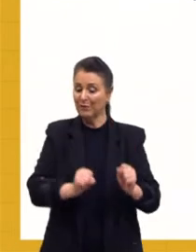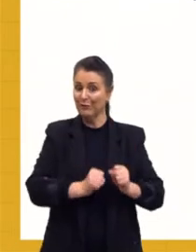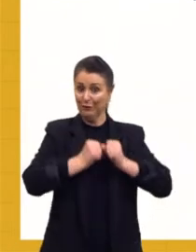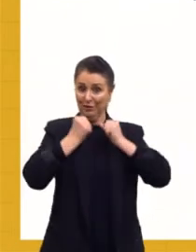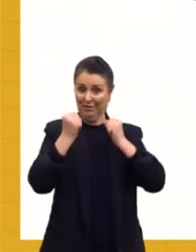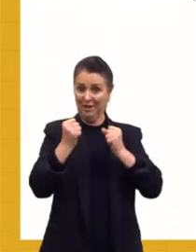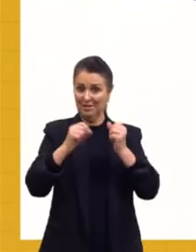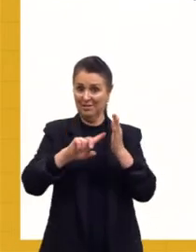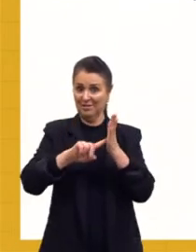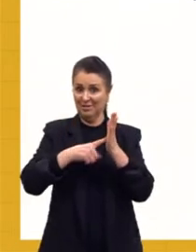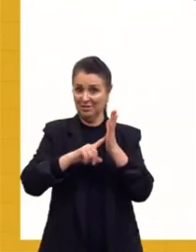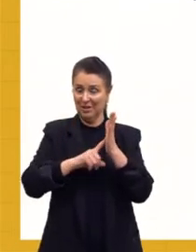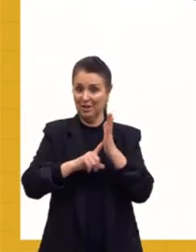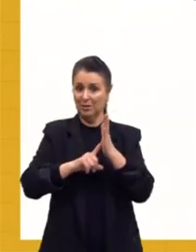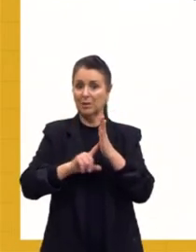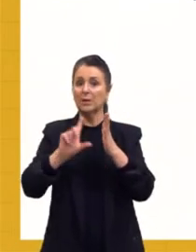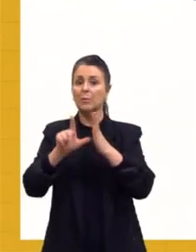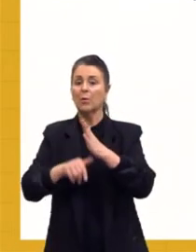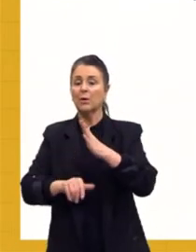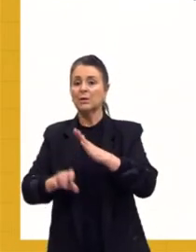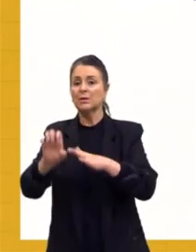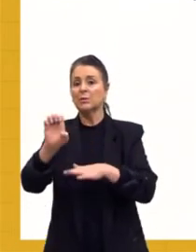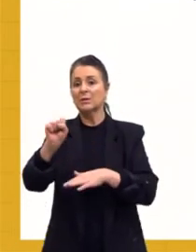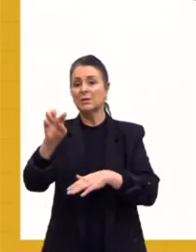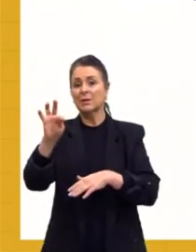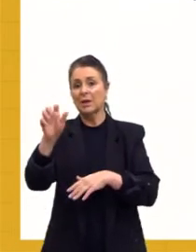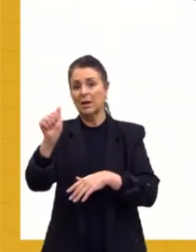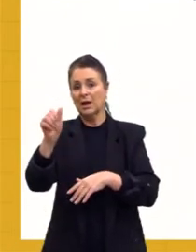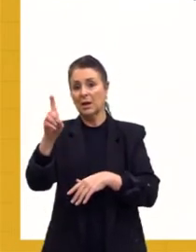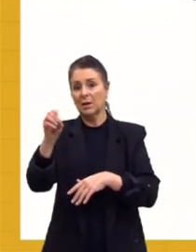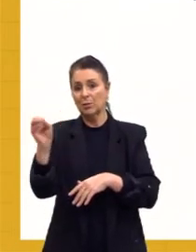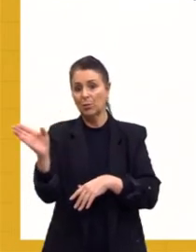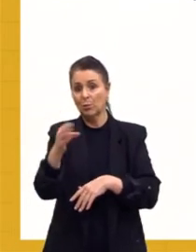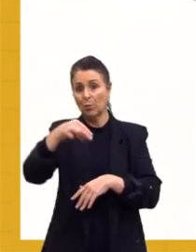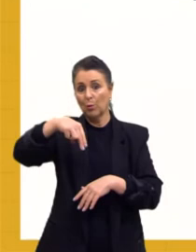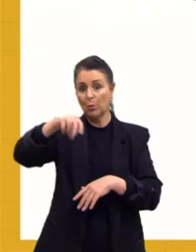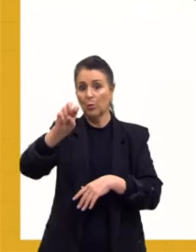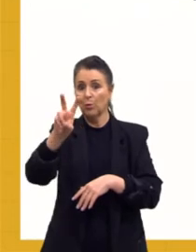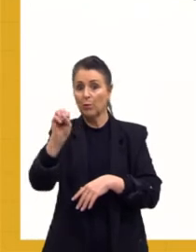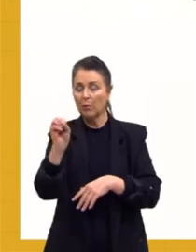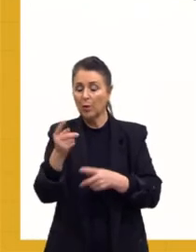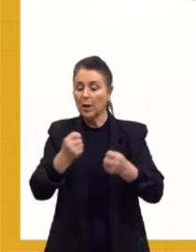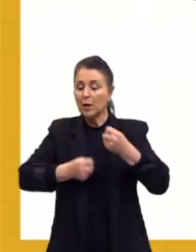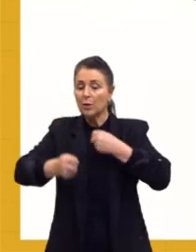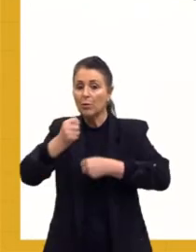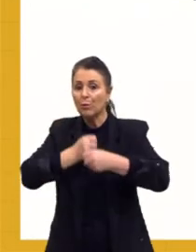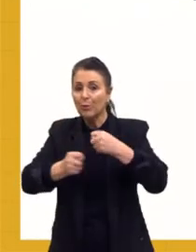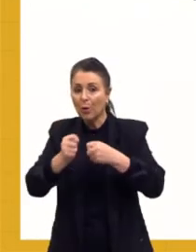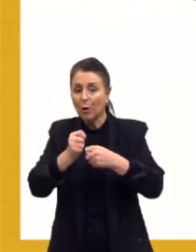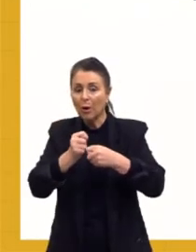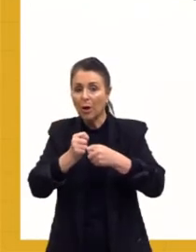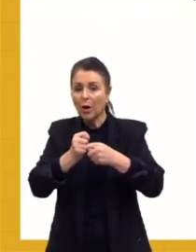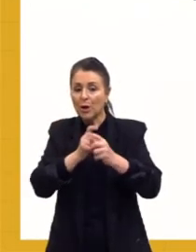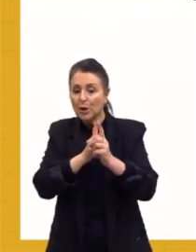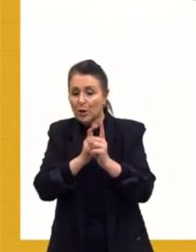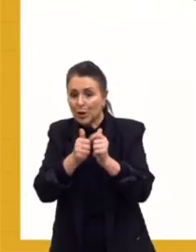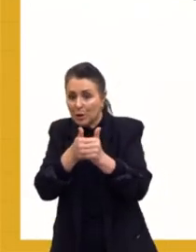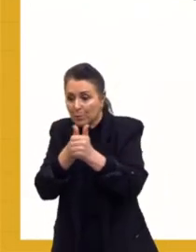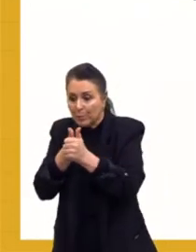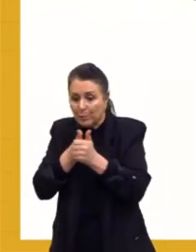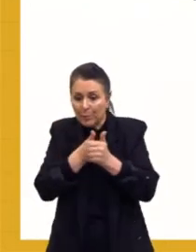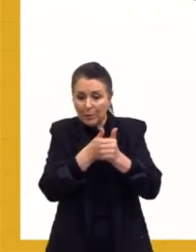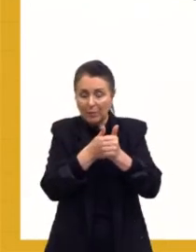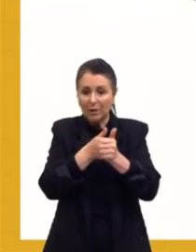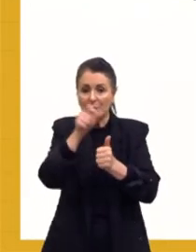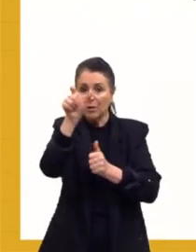sindicatos, no Estado Novo, ele vai usar a estrutura desses sindicatos para controlar e perseguir os trabalhadores.